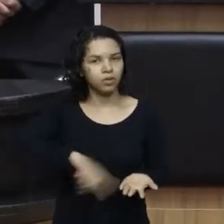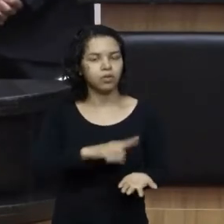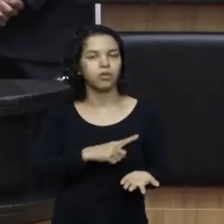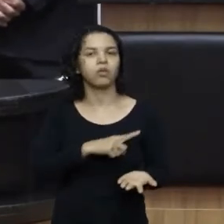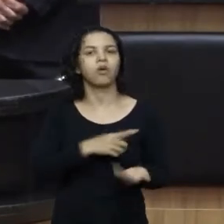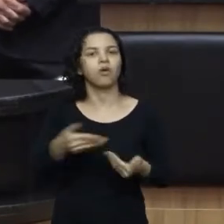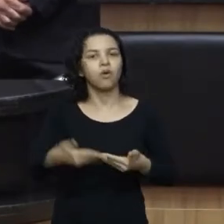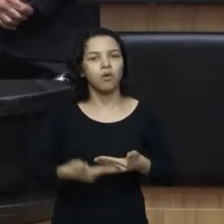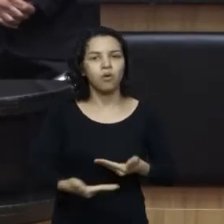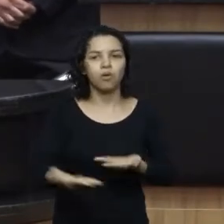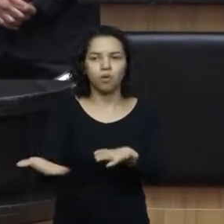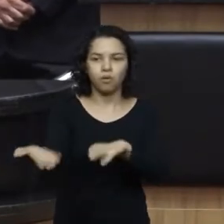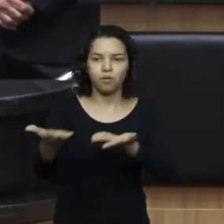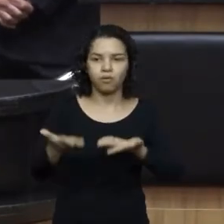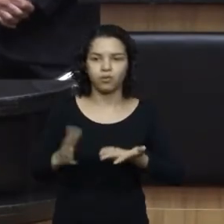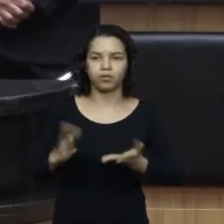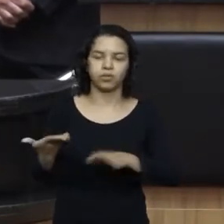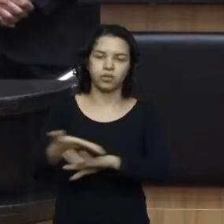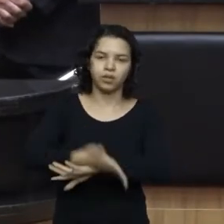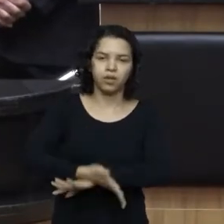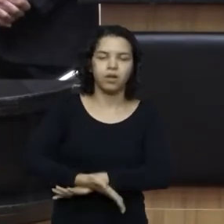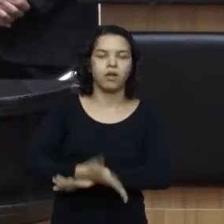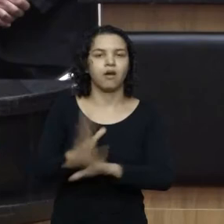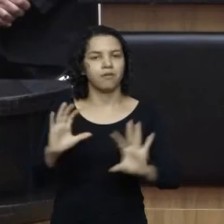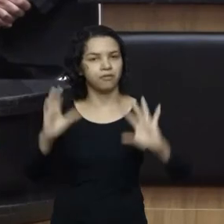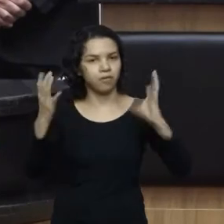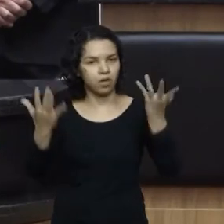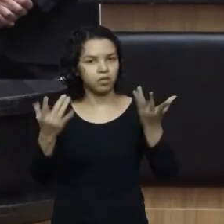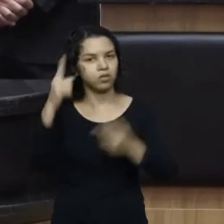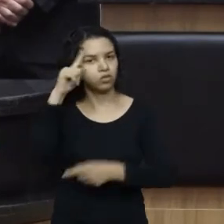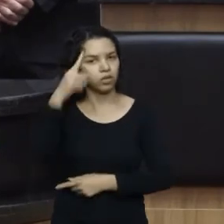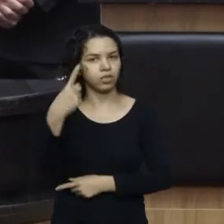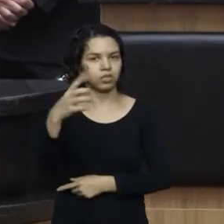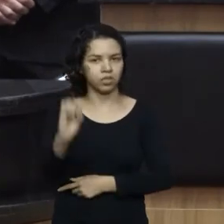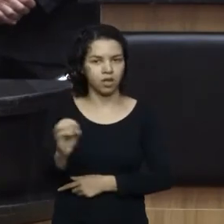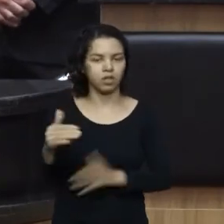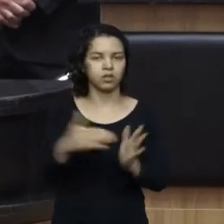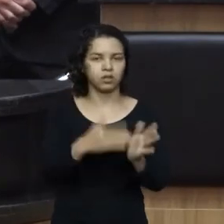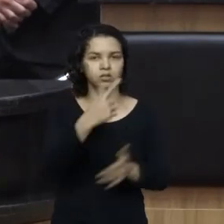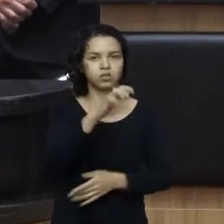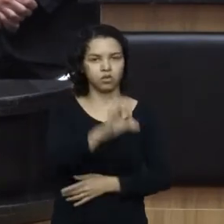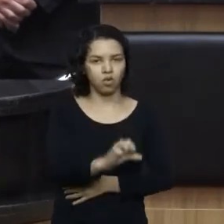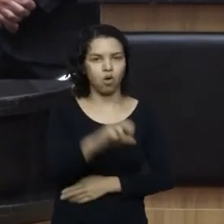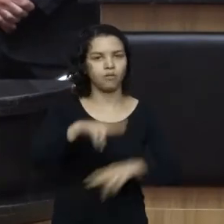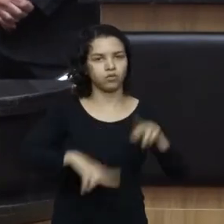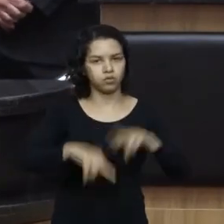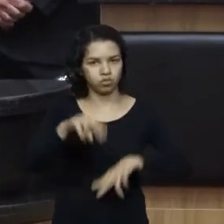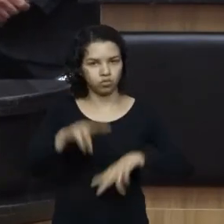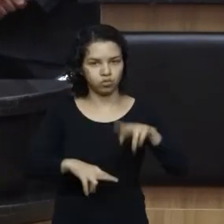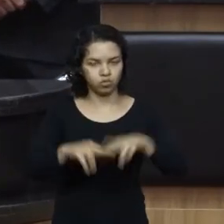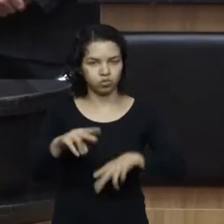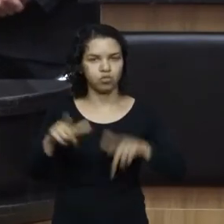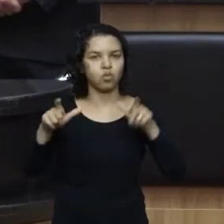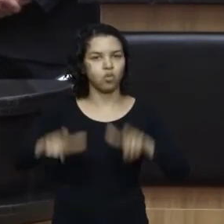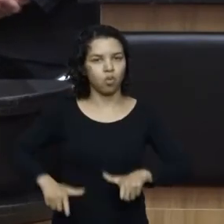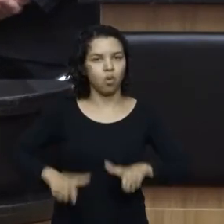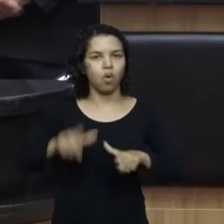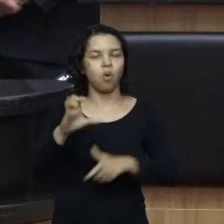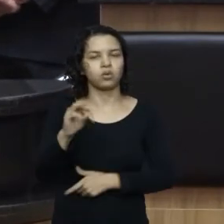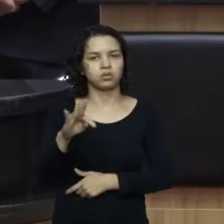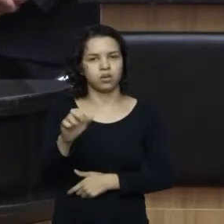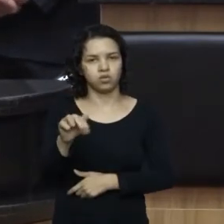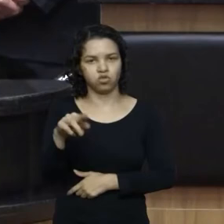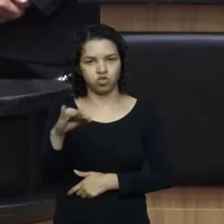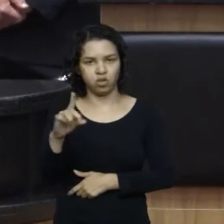prestigiarem a nossa festa, que acontecerá dos dias 10 a 19 de junho, no Parque de Exposição Conta Dinheiro em Lages.